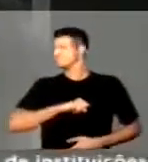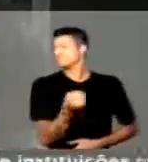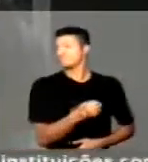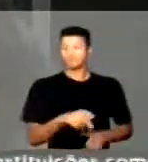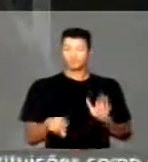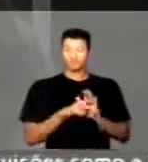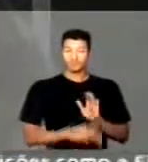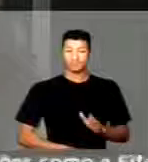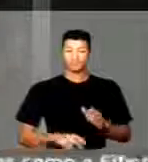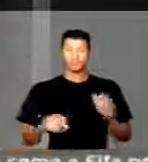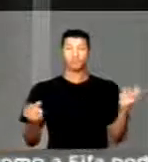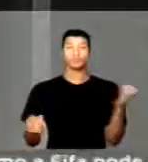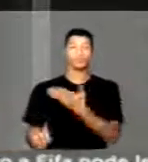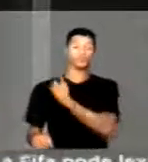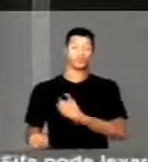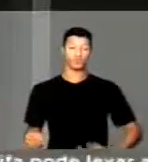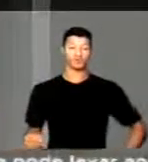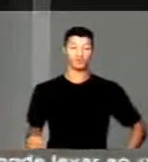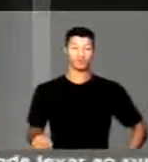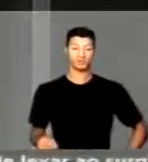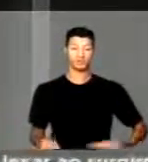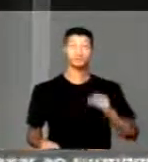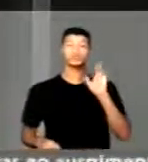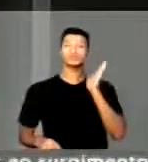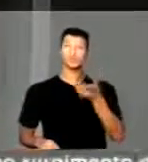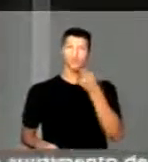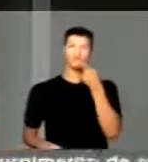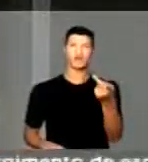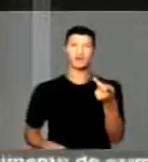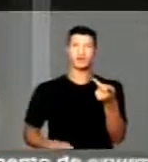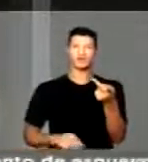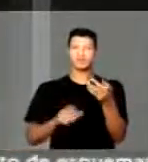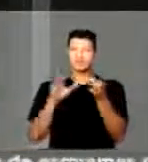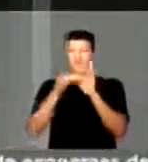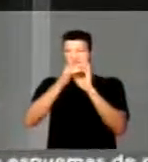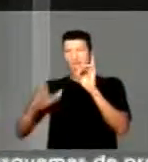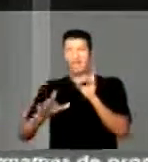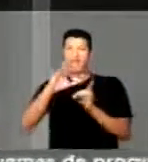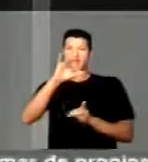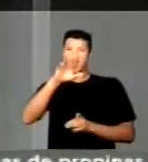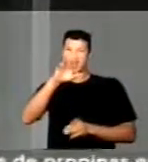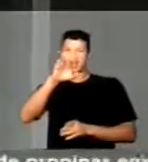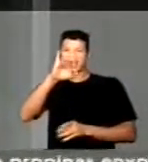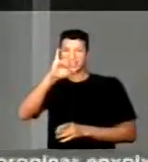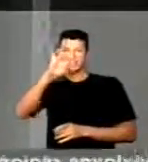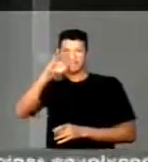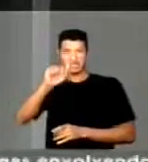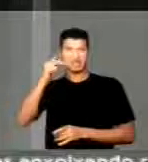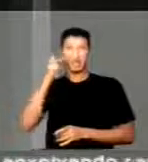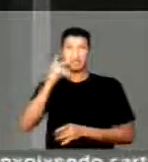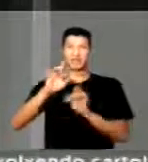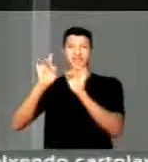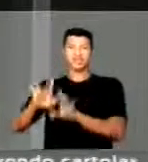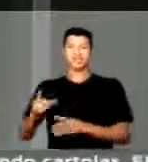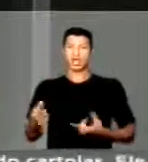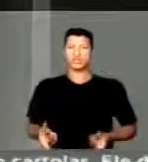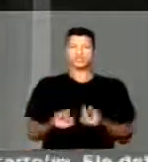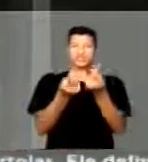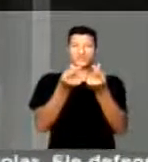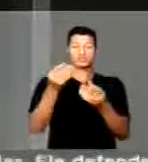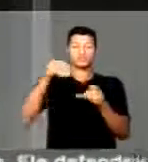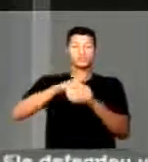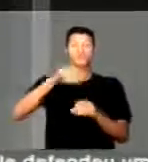ao atual governo, que já falou em desvincular receitas para deixar de investir